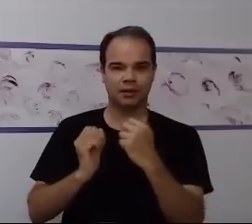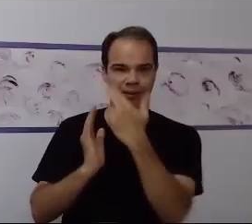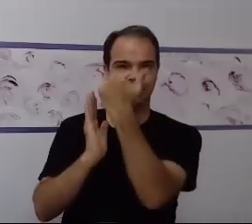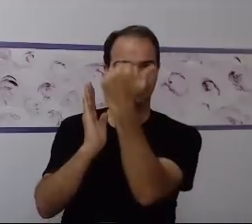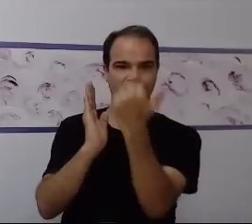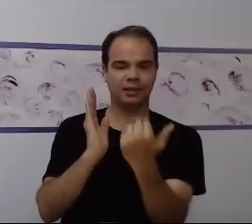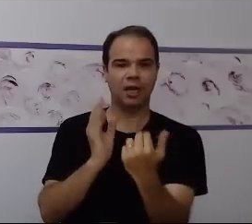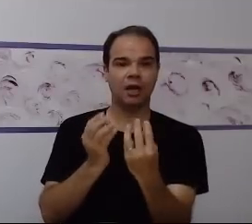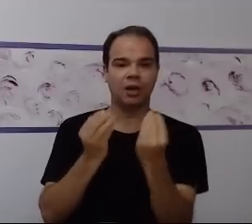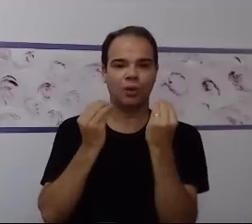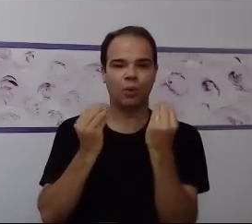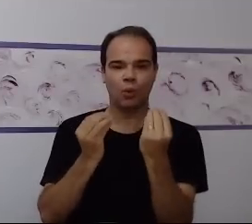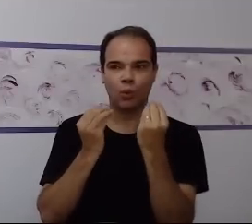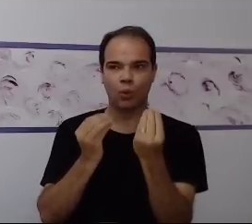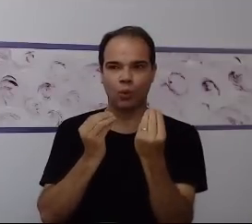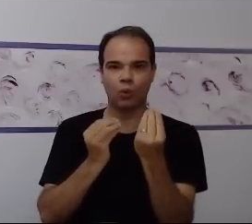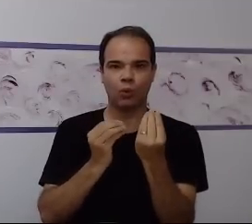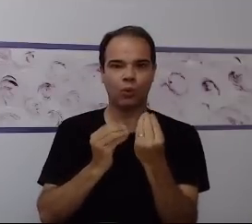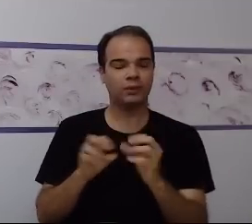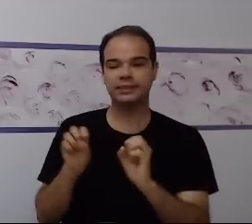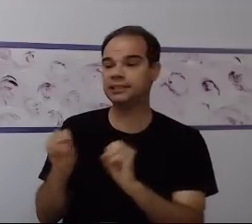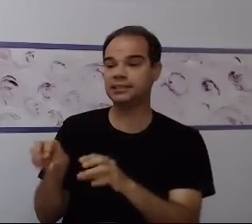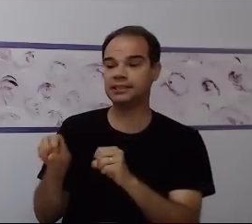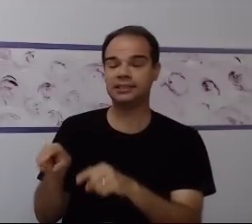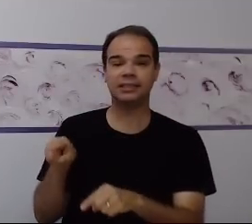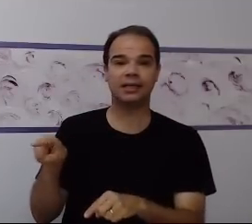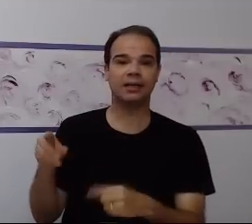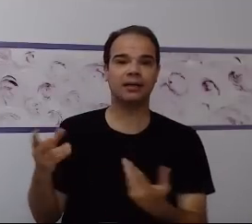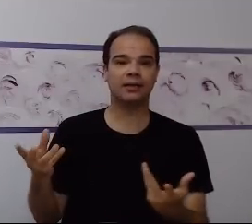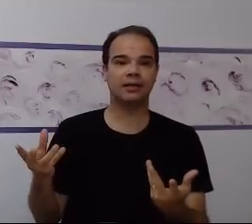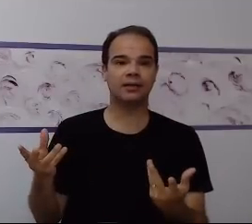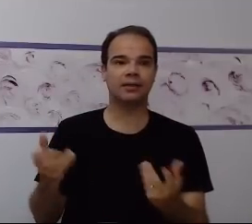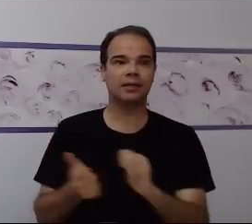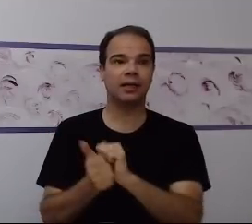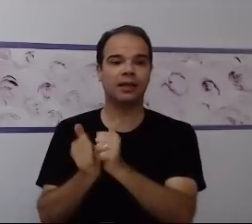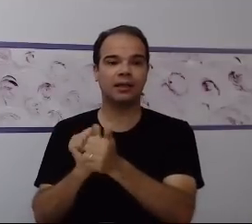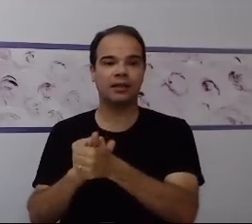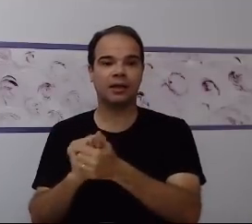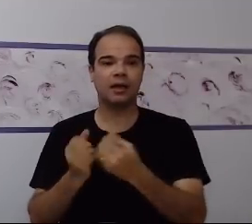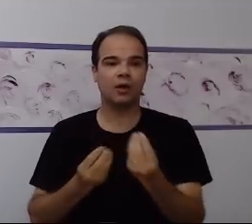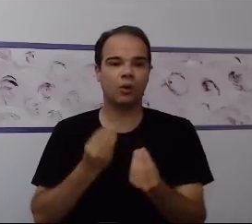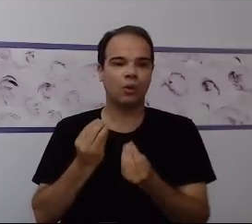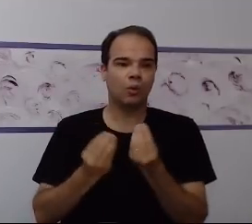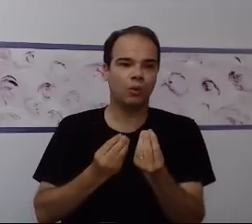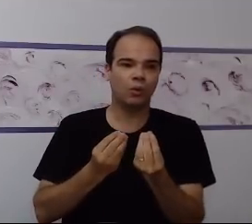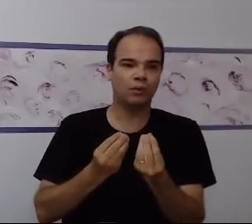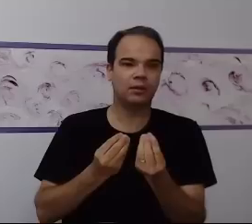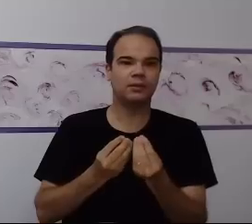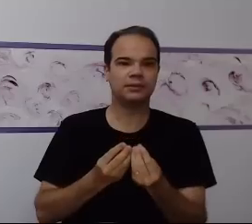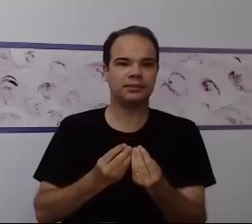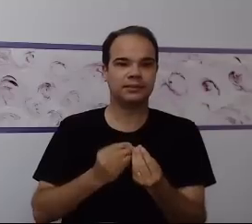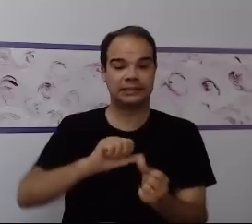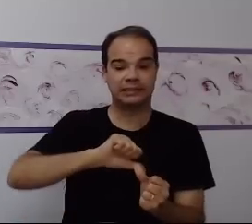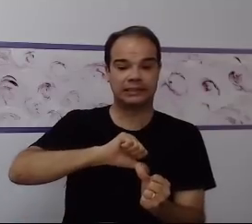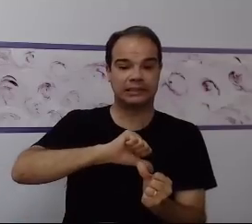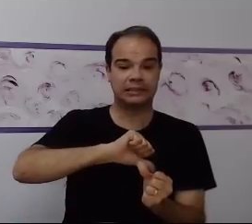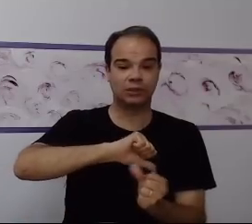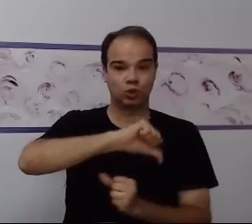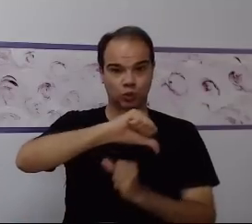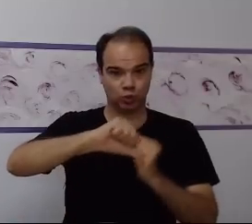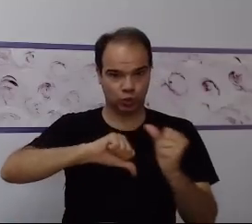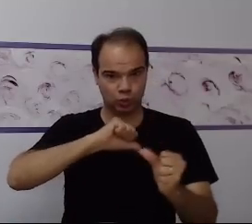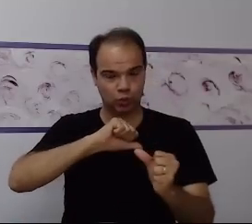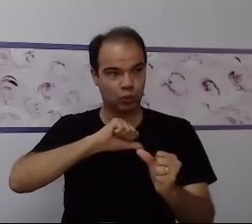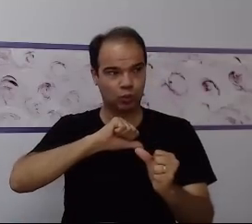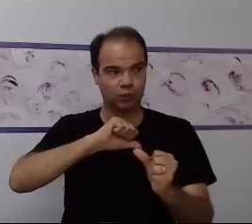passar isso pra esse indivíduo? Como eu vou fazer essa adequação? Então, eu transfiro esse texto que eu